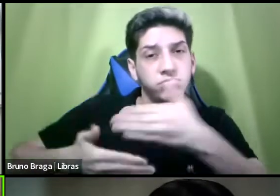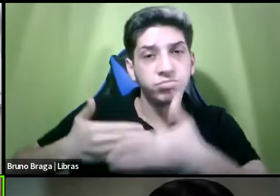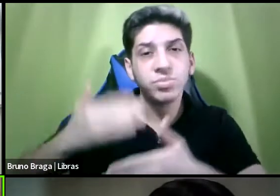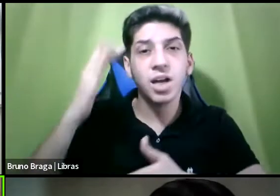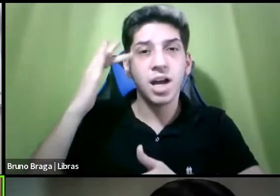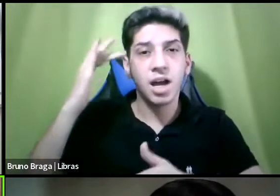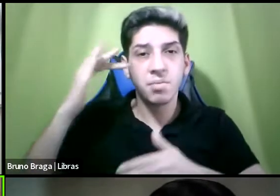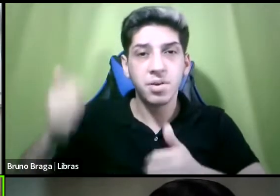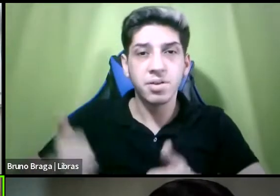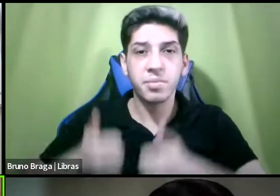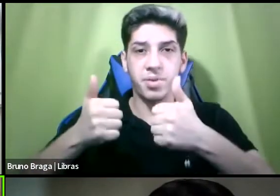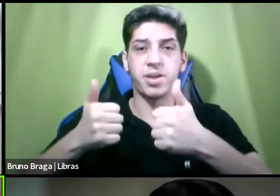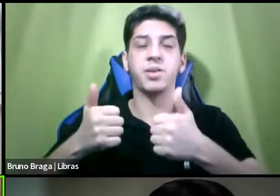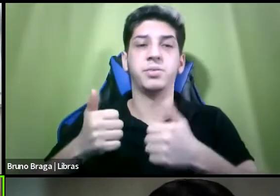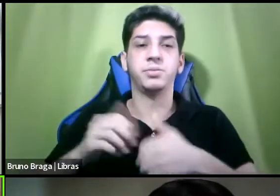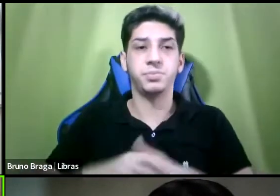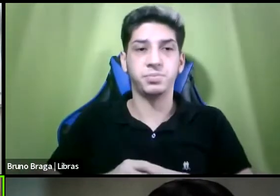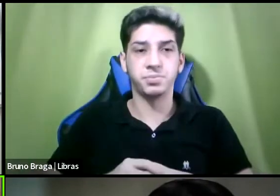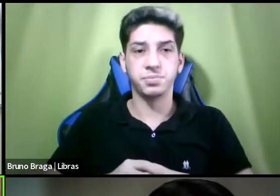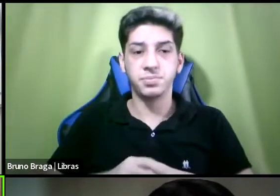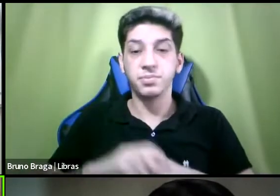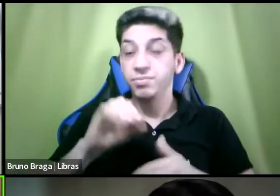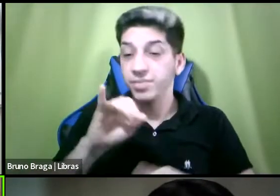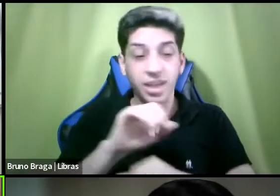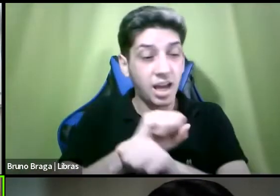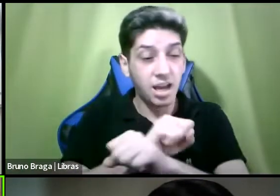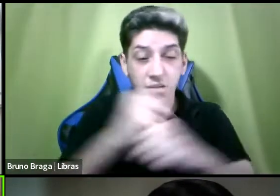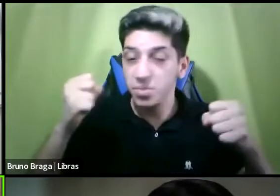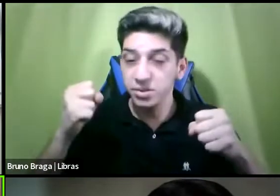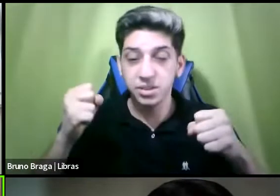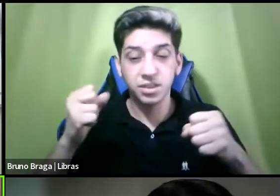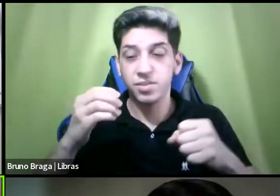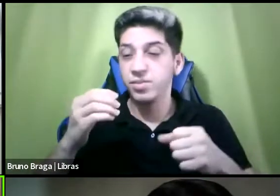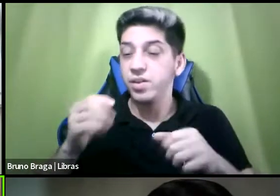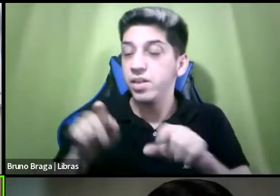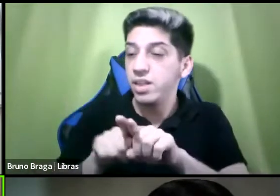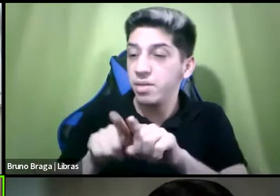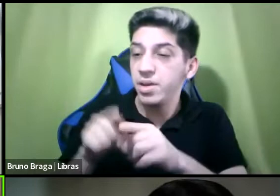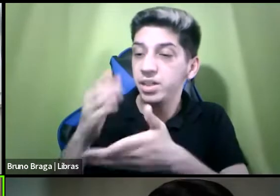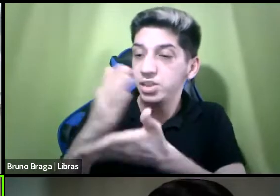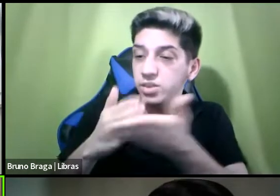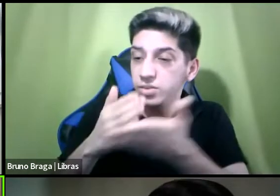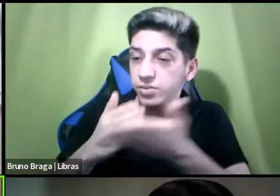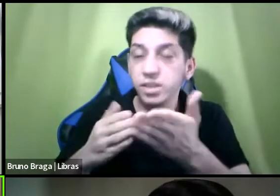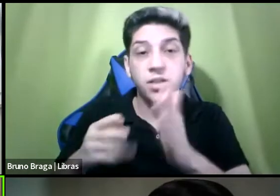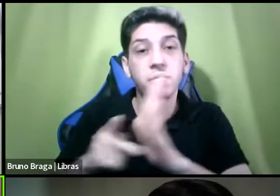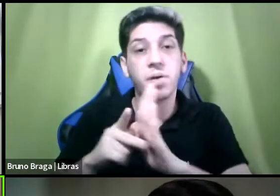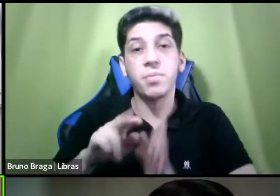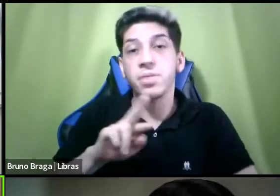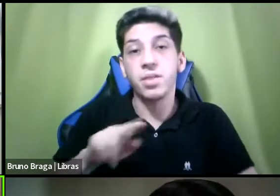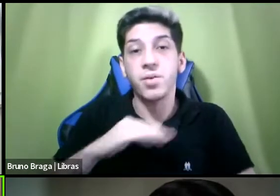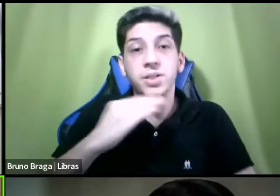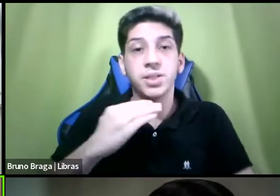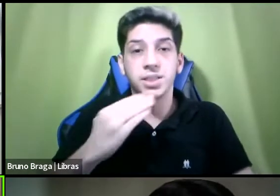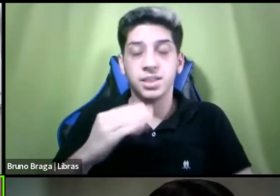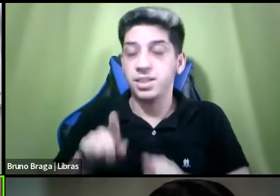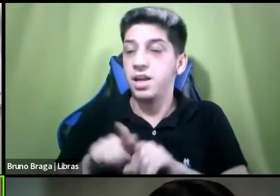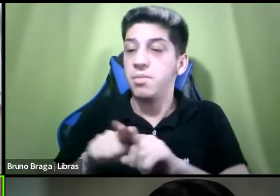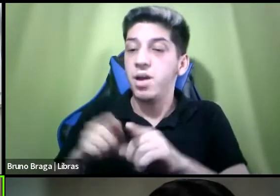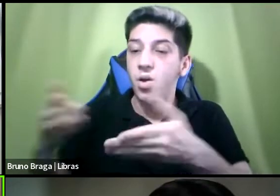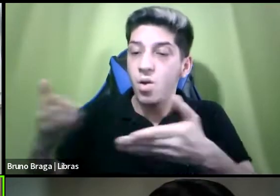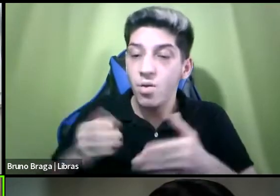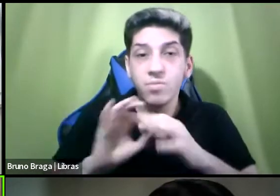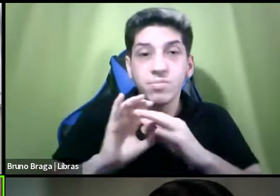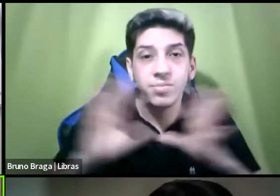impossível divide o que não é de ninguém convida para a liberdade presente da